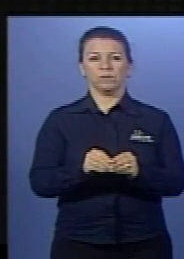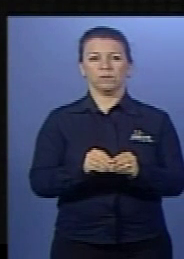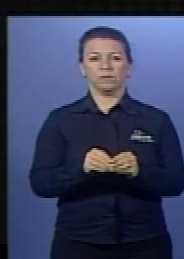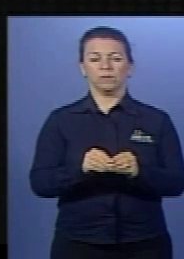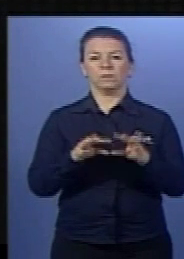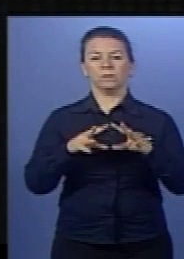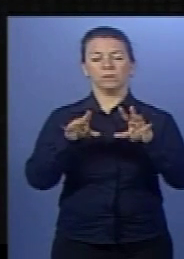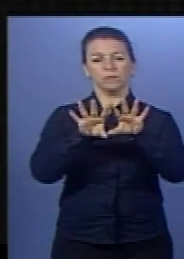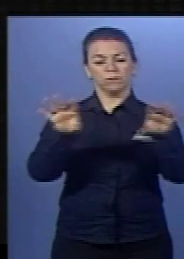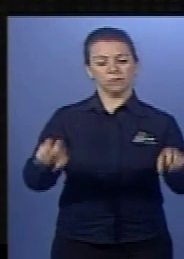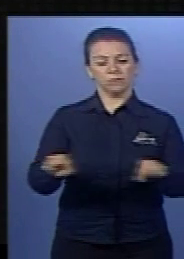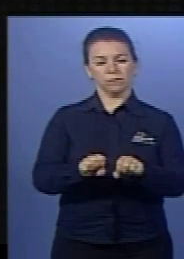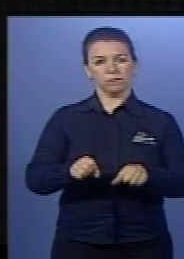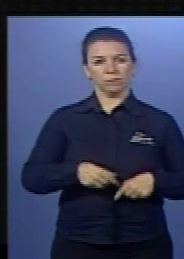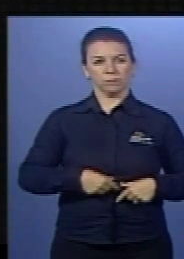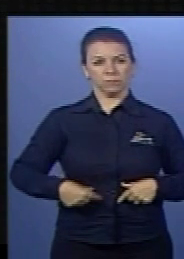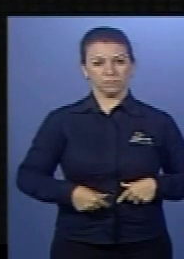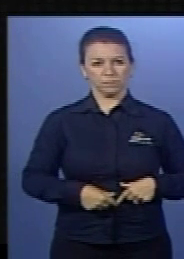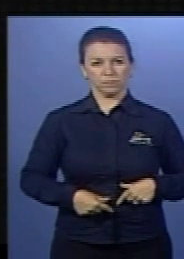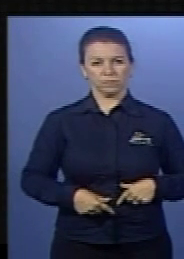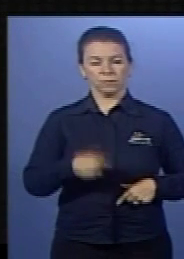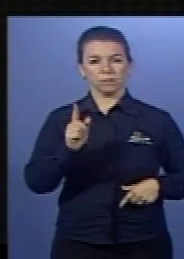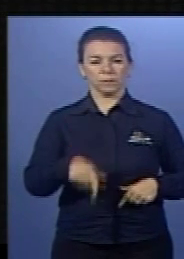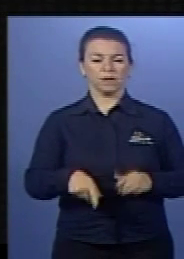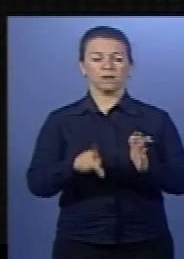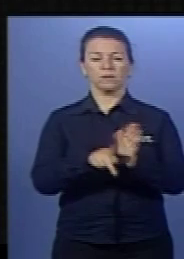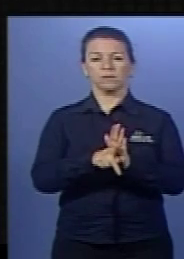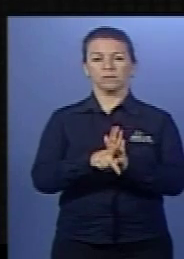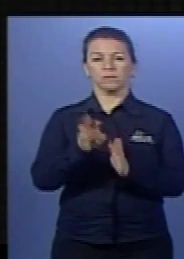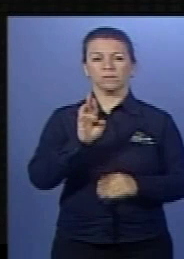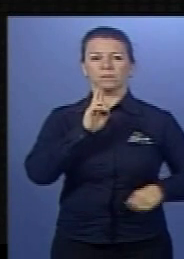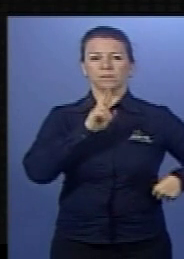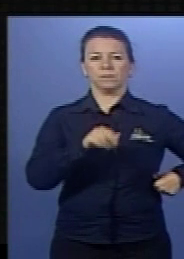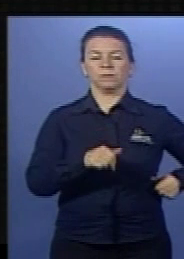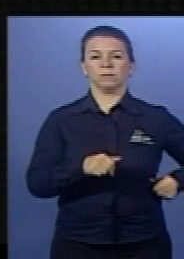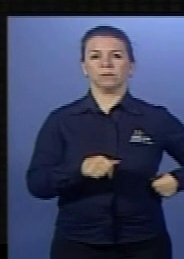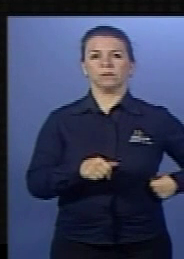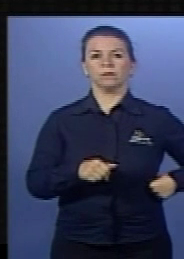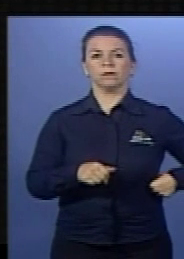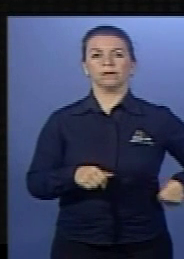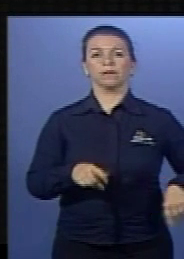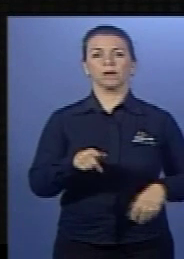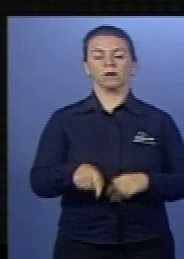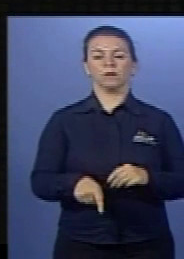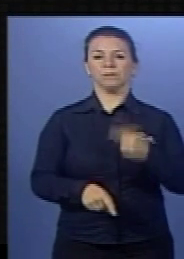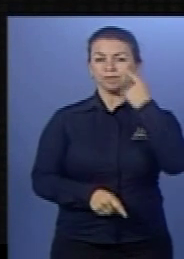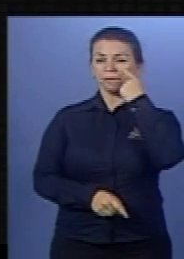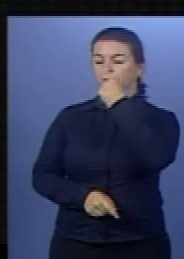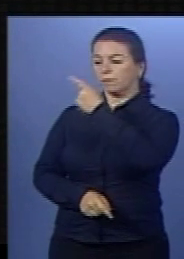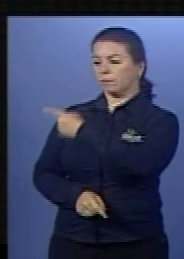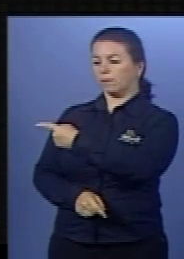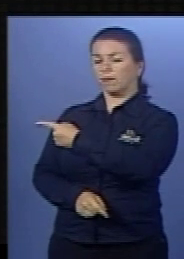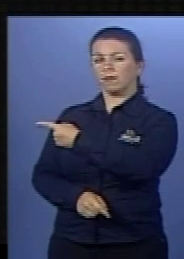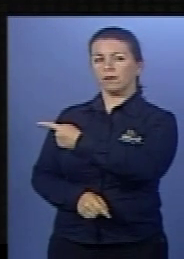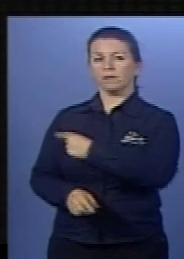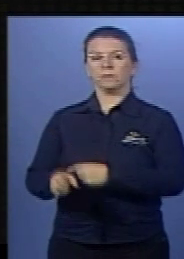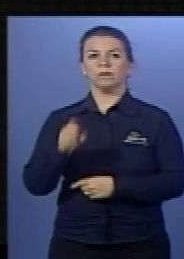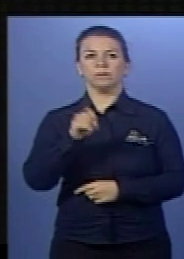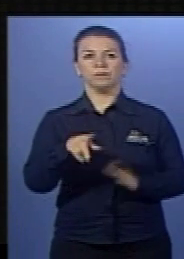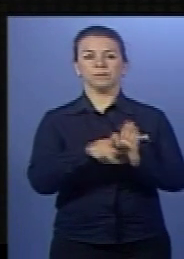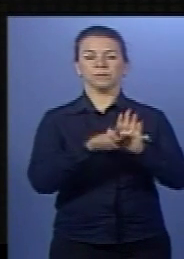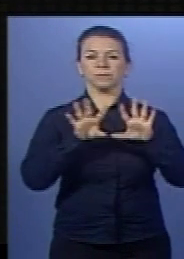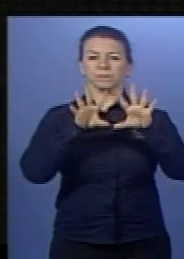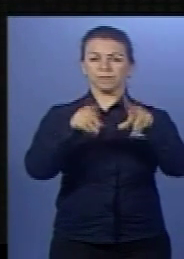comigo lá. Veja. Então, a resposta é correta. Estômago. Então, você veja, rapidamente, quando a gente fala aqui,